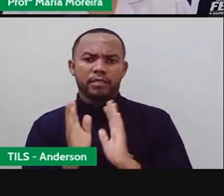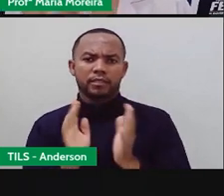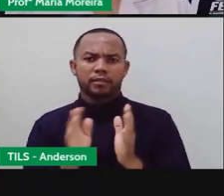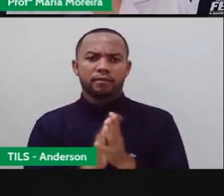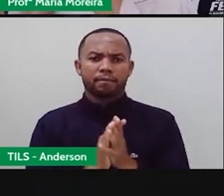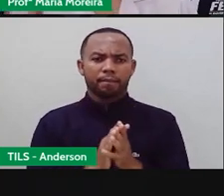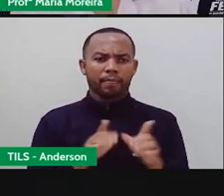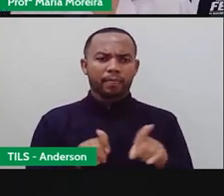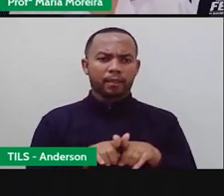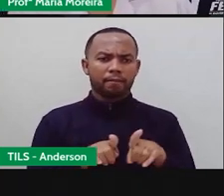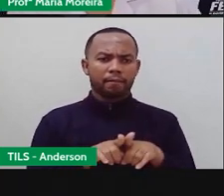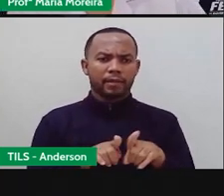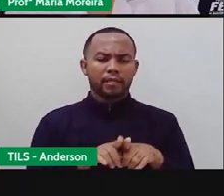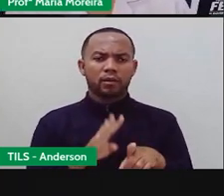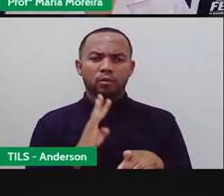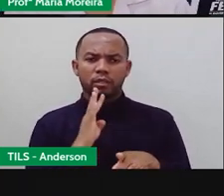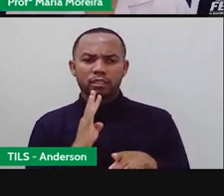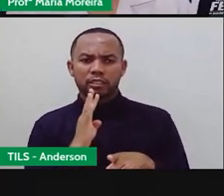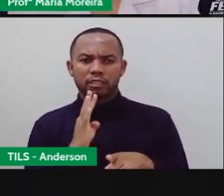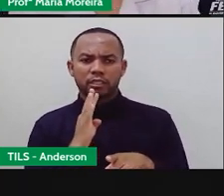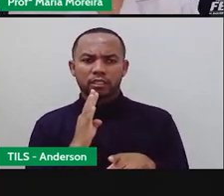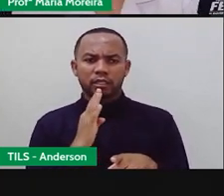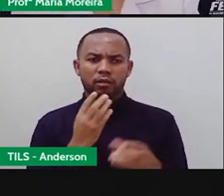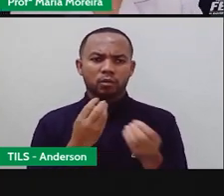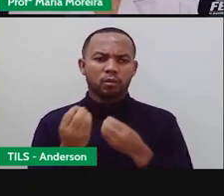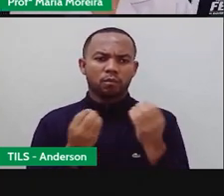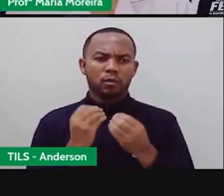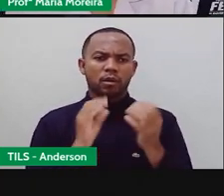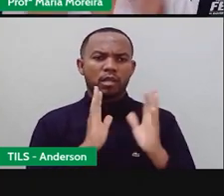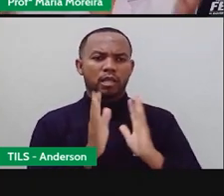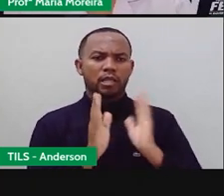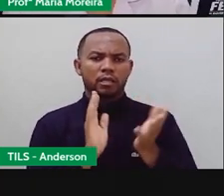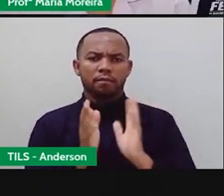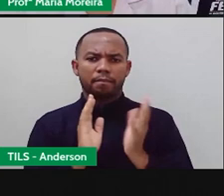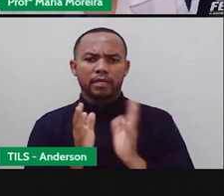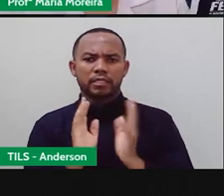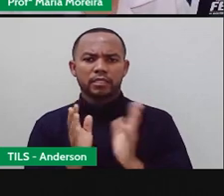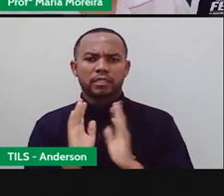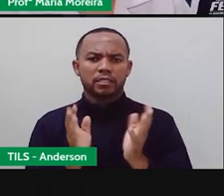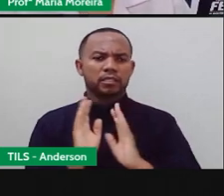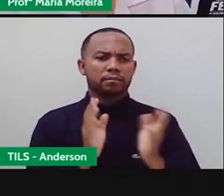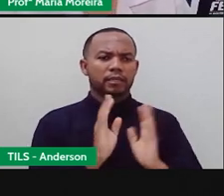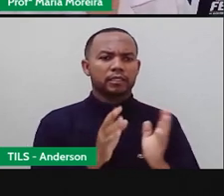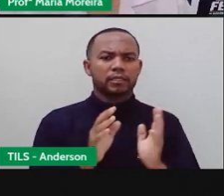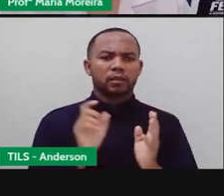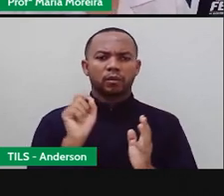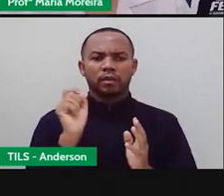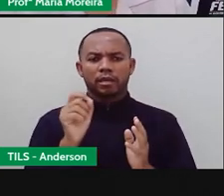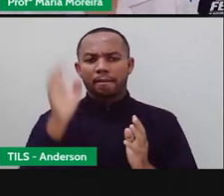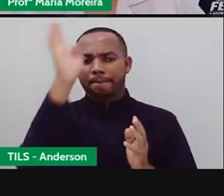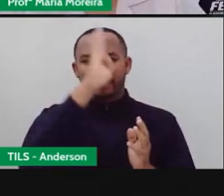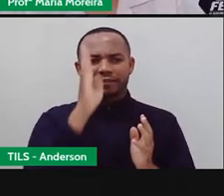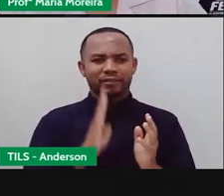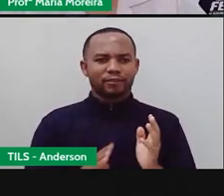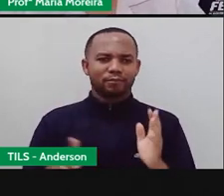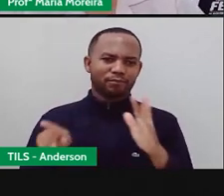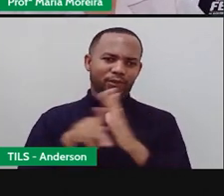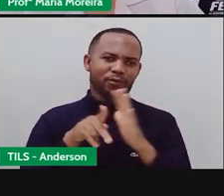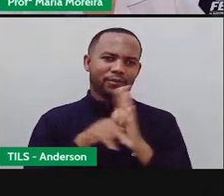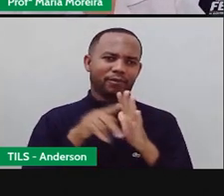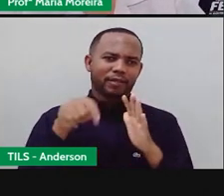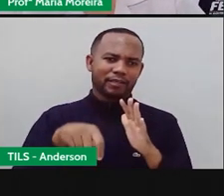E que é mais conhecida como Libras Que é o quê? Uma abreviação aí pra Língua Brasileira de Sinais Certo?